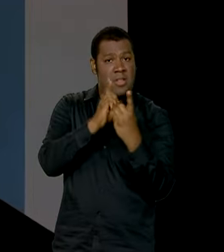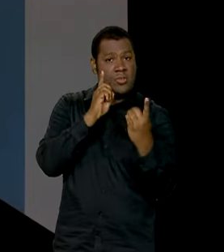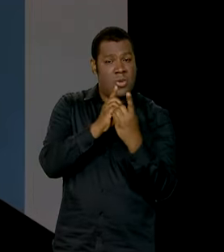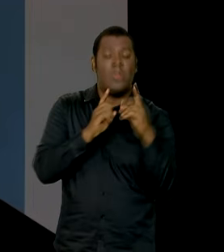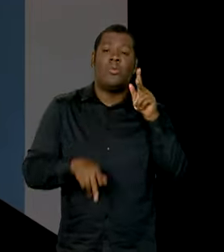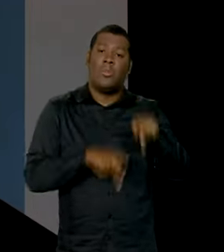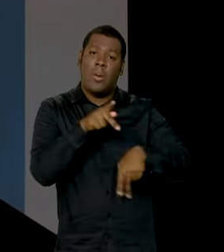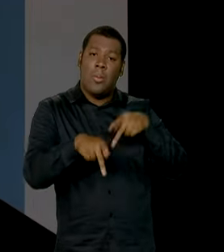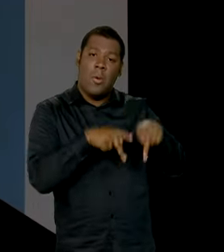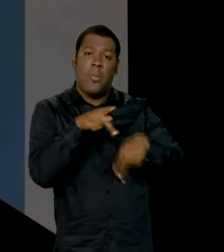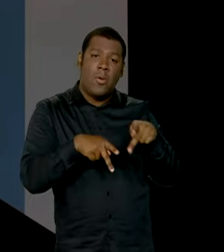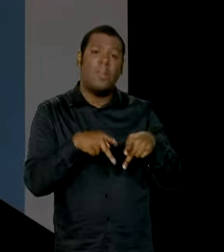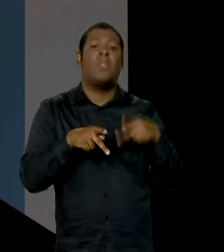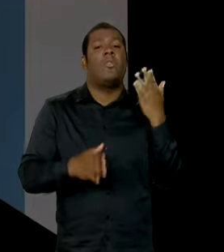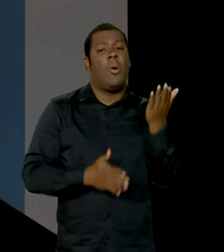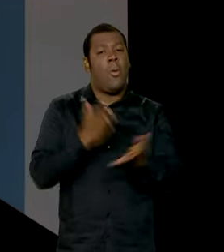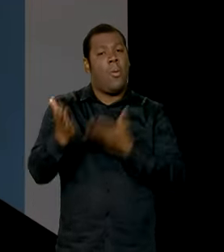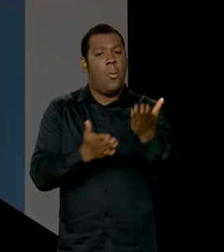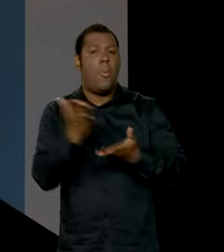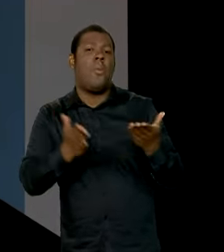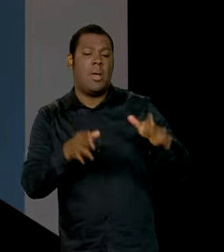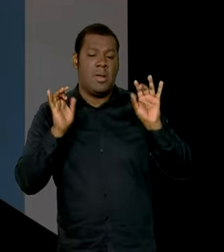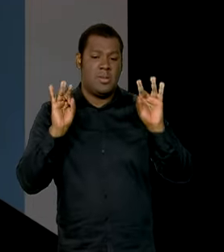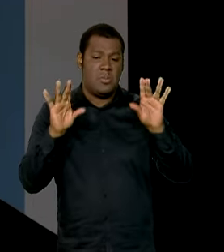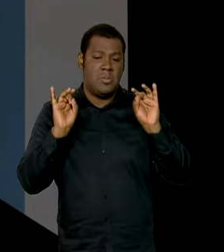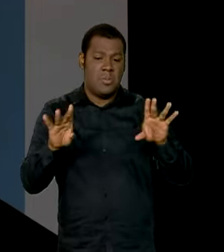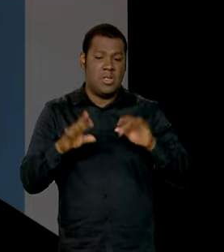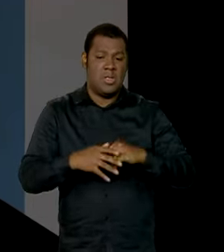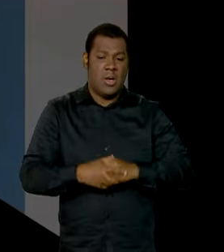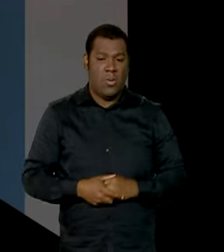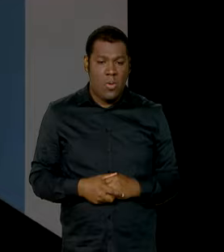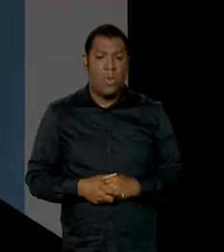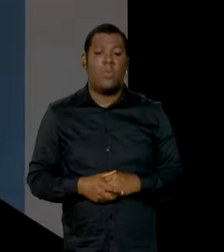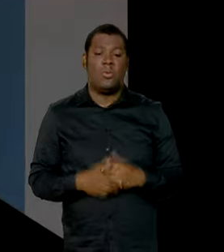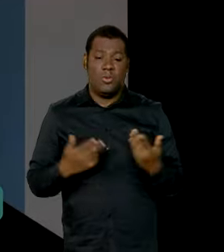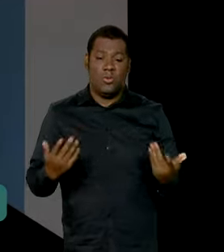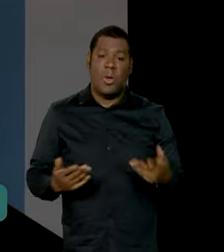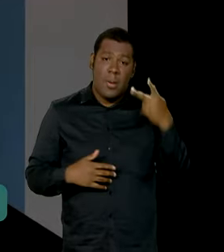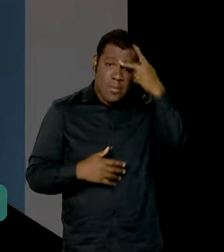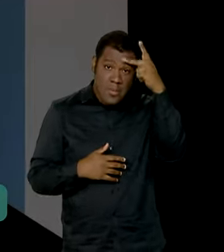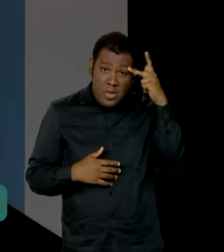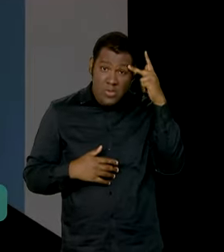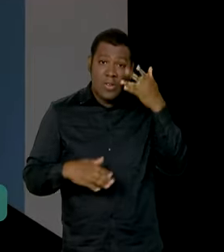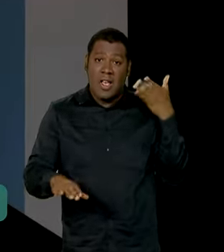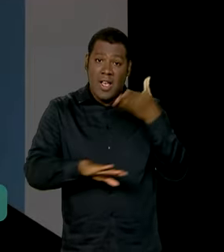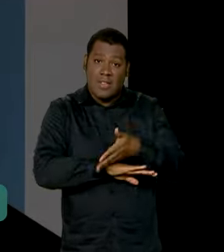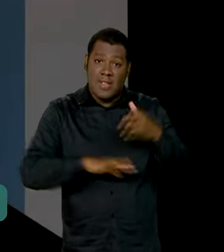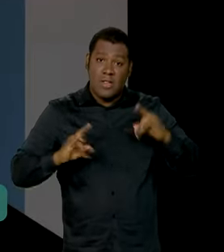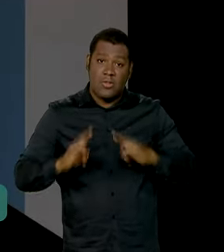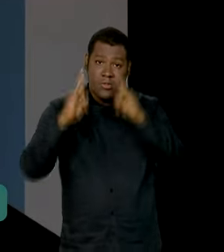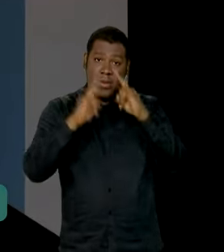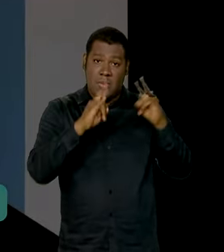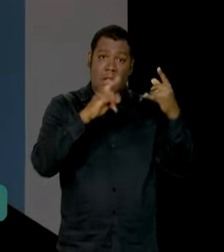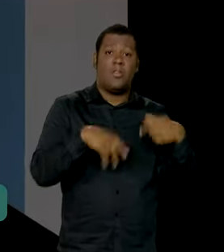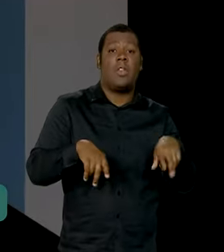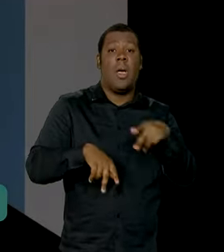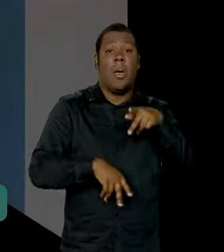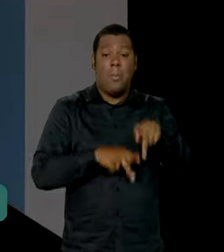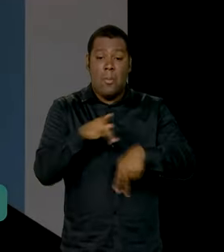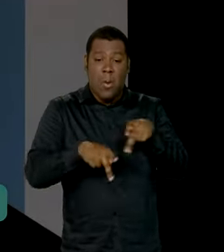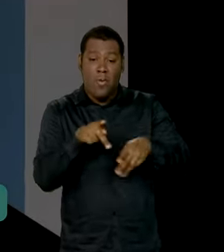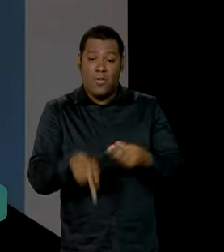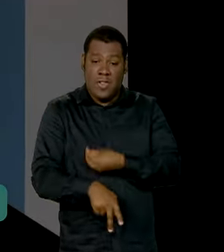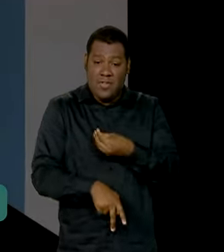a população, com cuidado especial, obviamente, a habitação de interesse social, a questão da população de rua, a